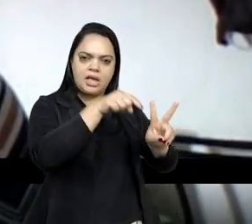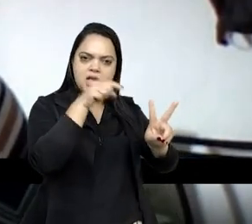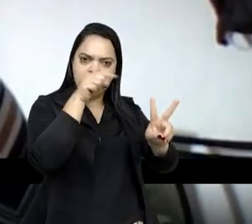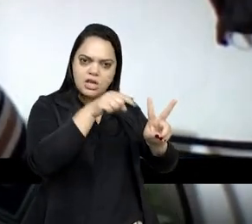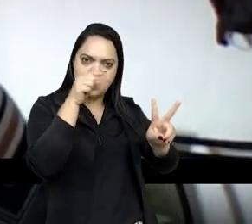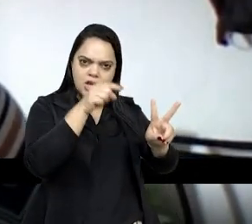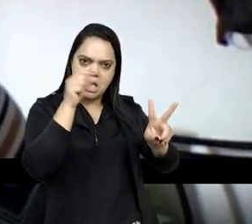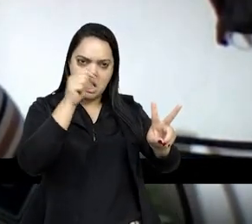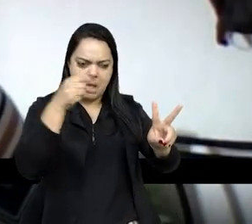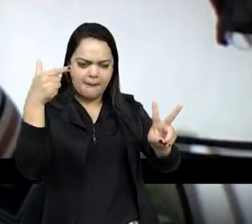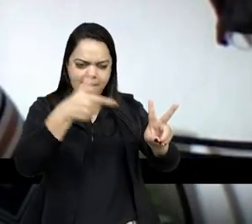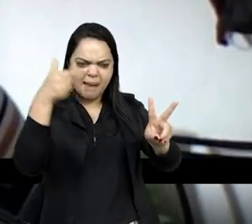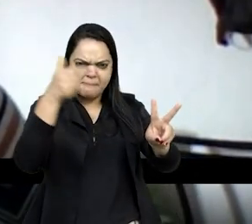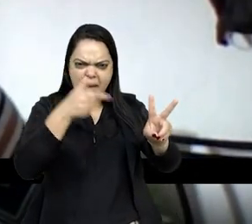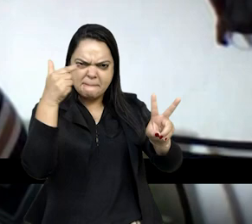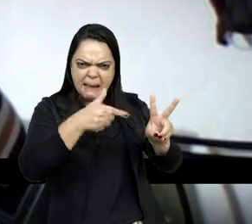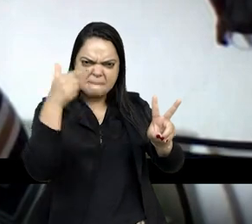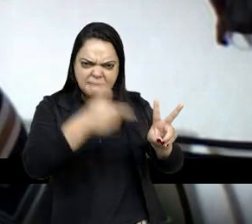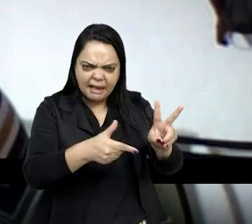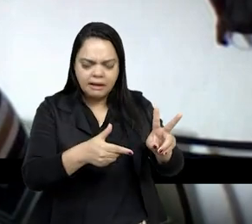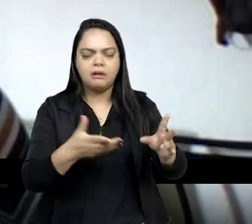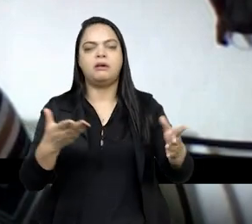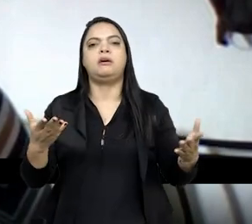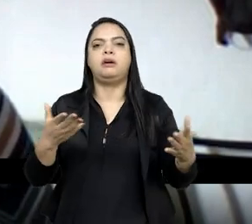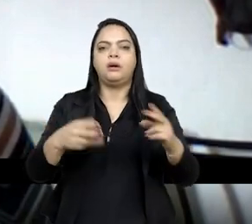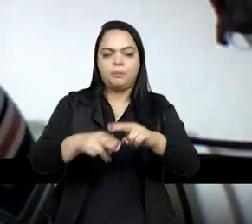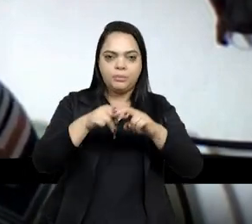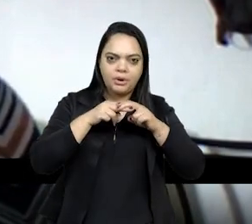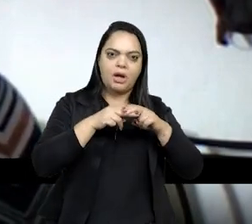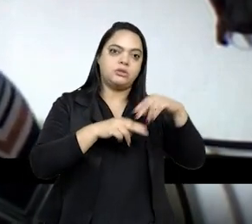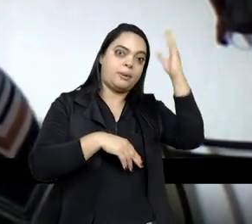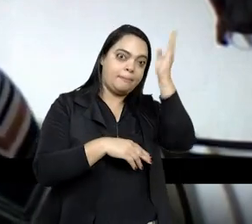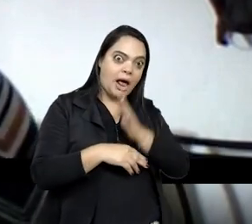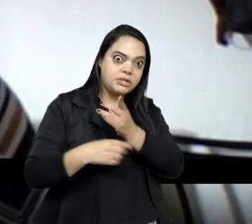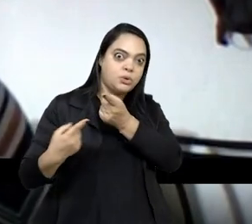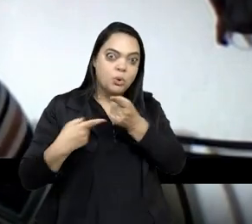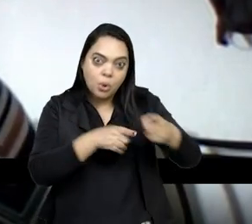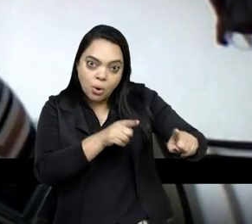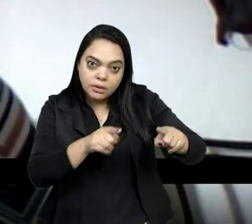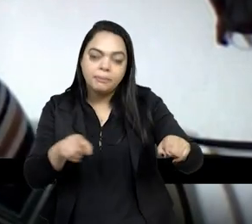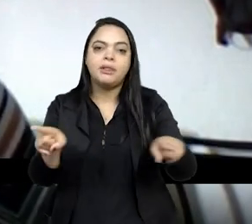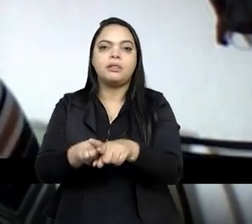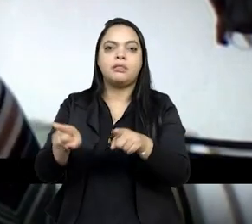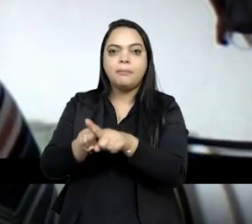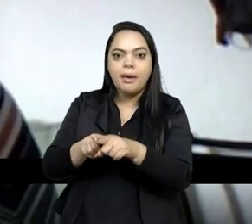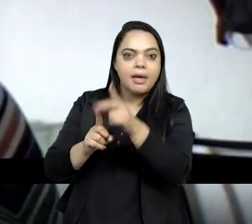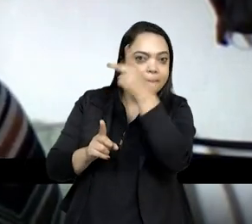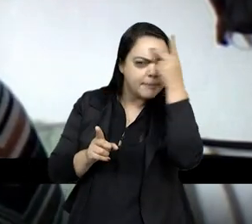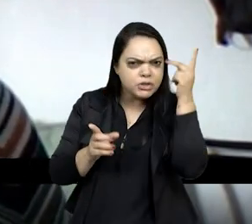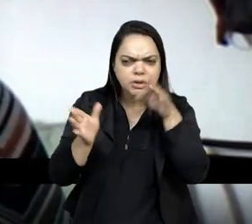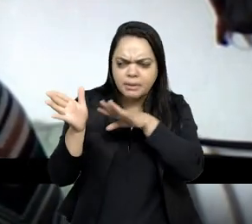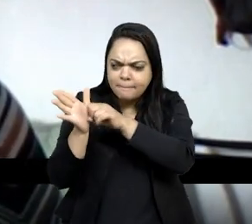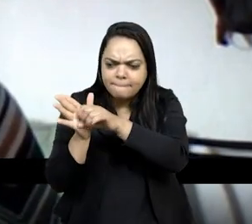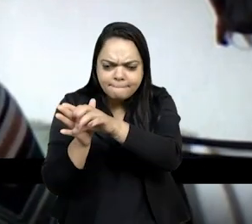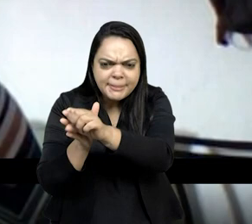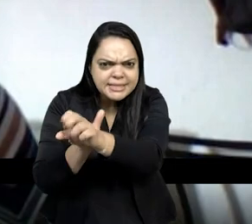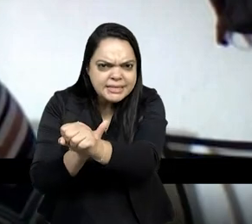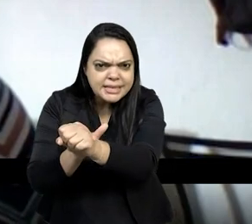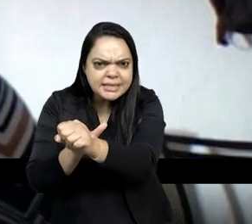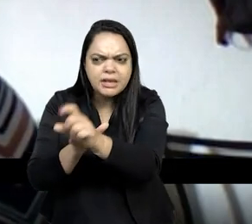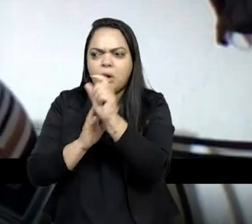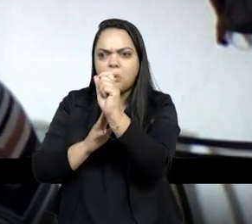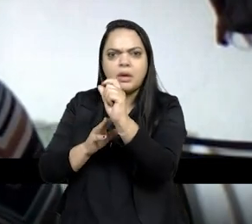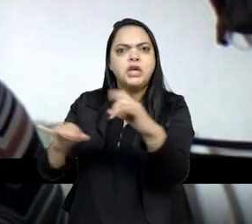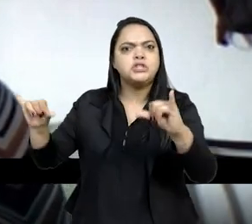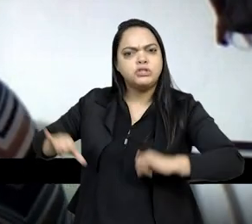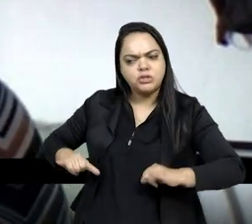sendo ameaçados por esse poder desse Estado violento, que é o Estado brasileiro, como até os pesquisadores que vêm trabalhar dessas temáticas. Então,